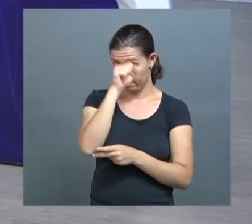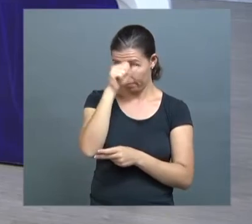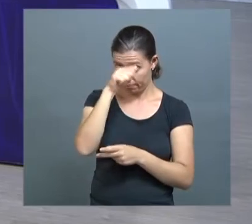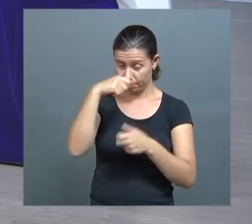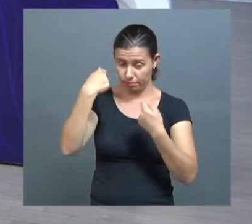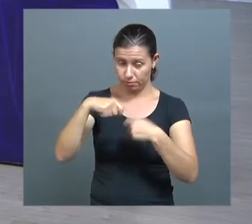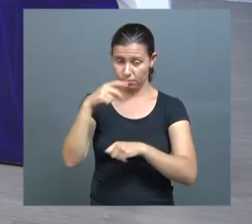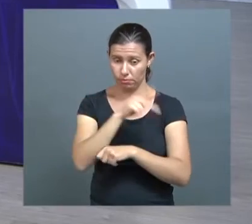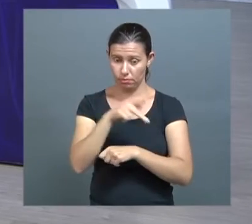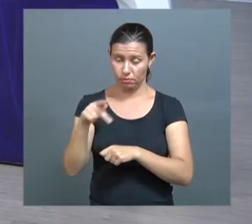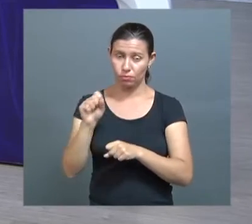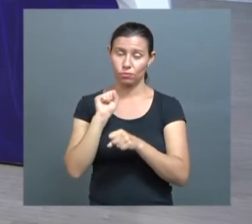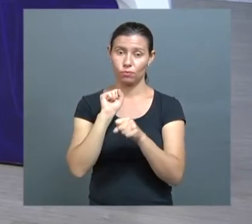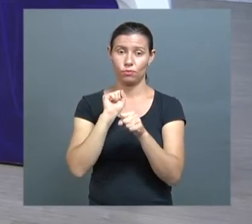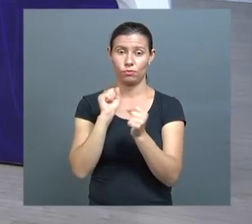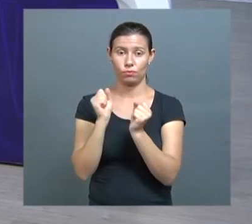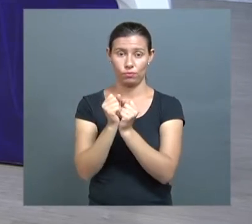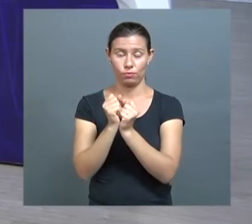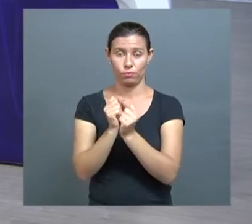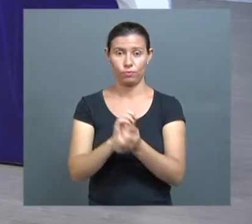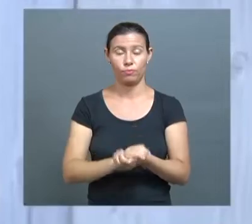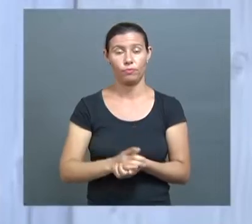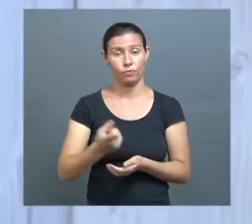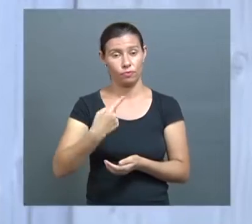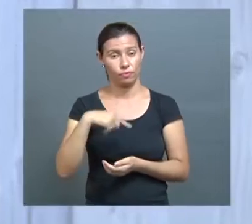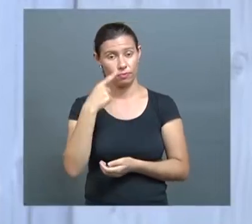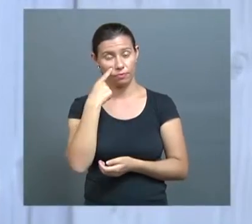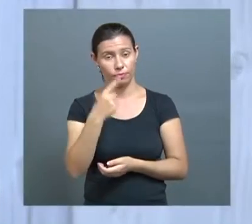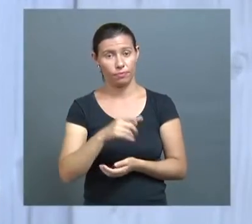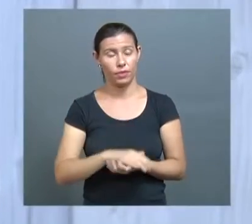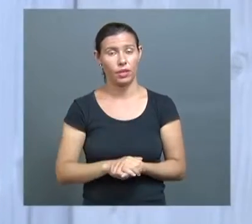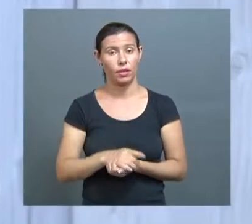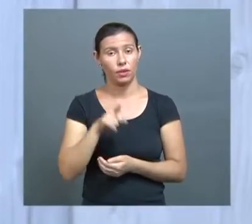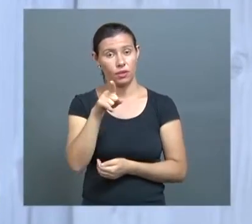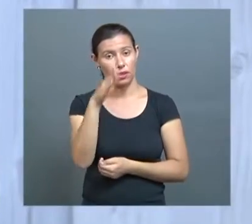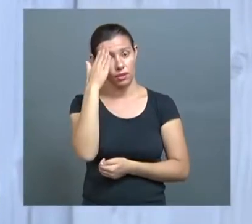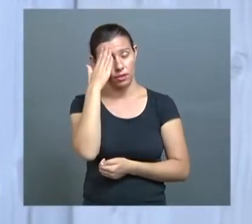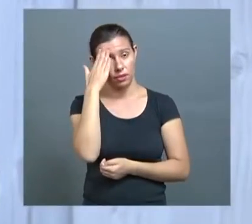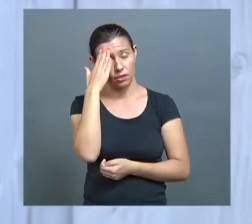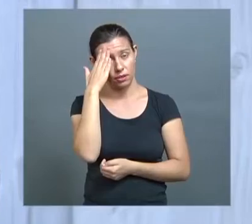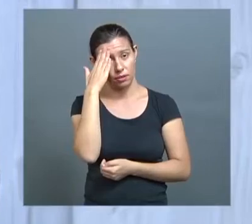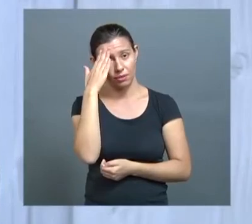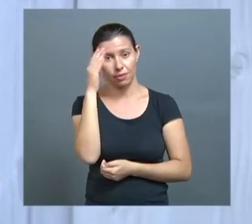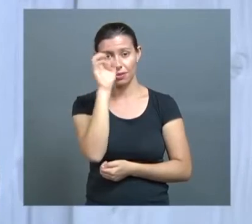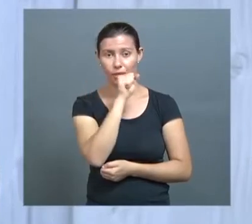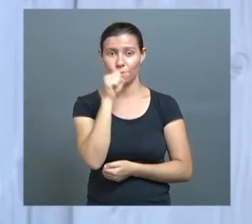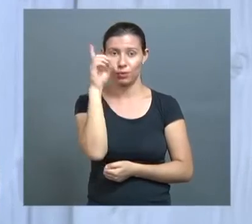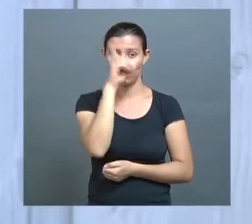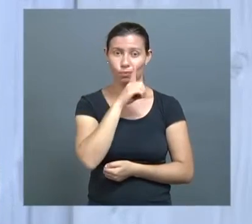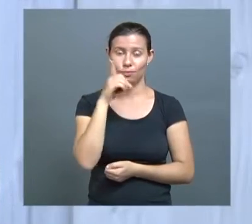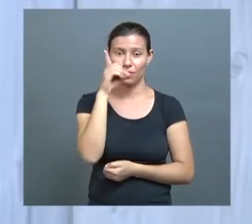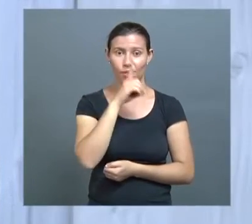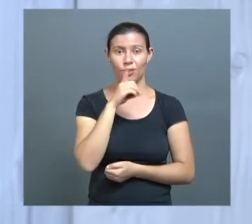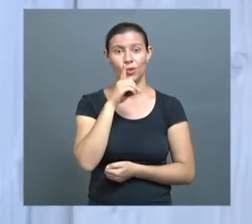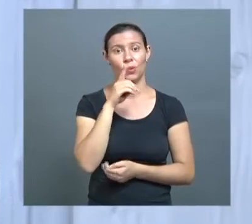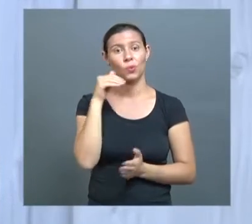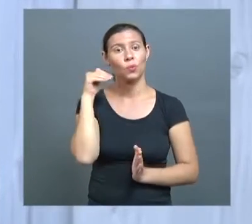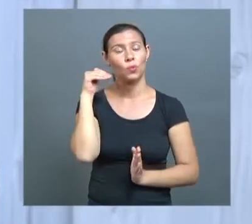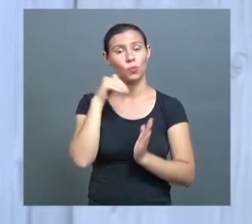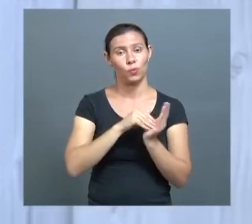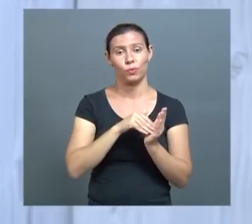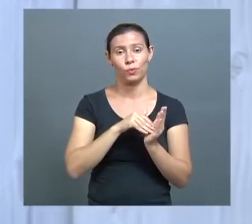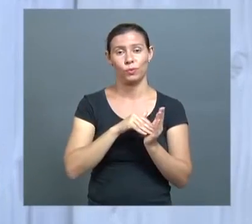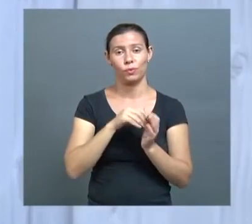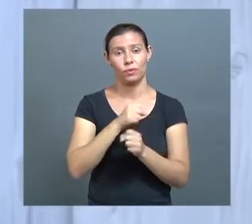continuar acompanhando essa situação. Ok. Você já sabe como vai curtir o último fim de semana de 2018? Tem muita